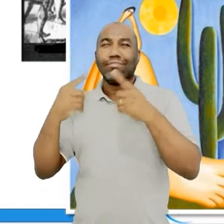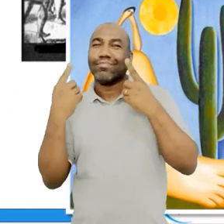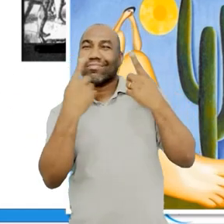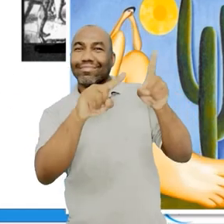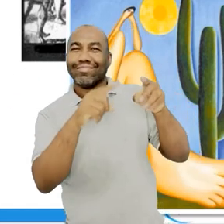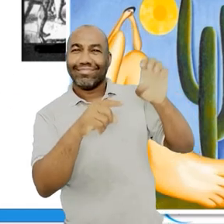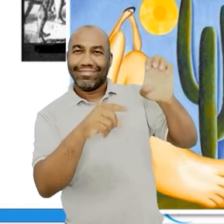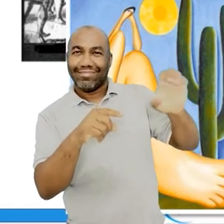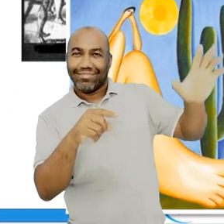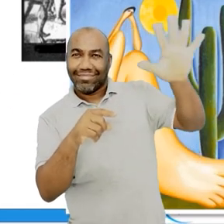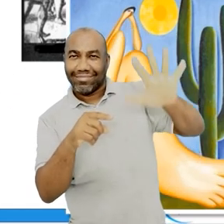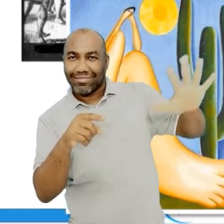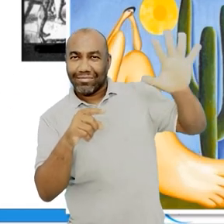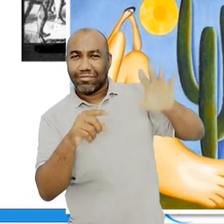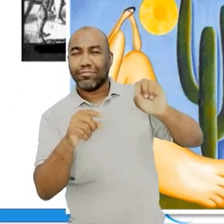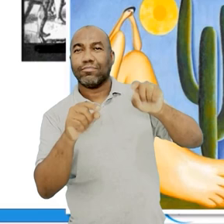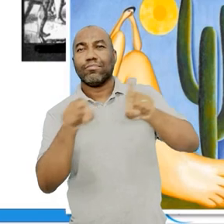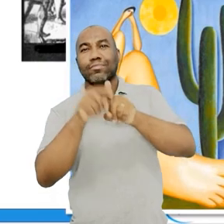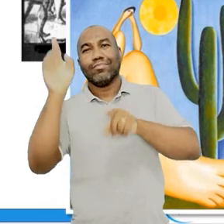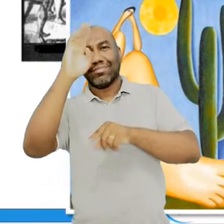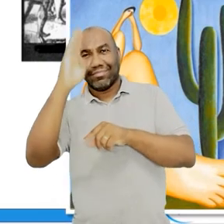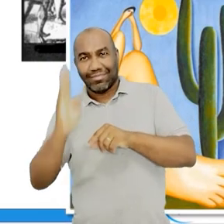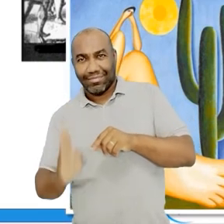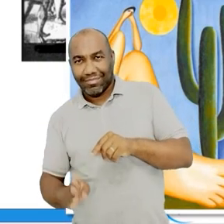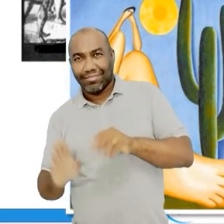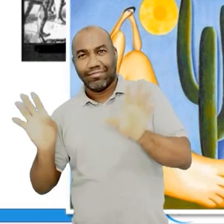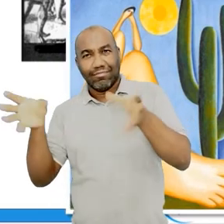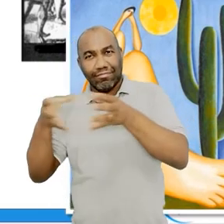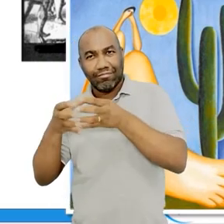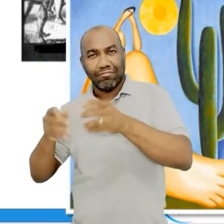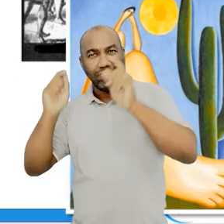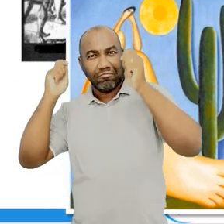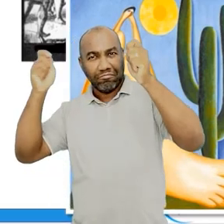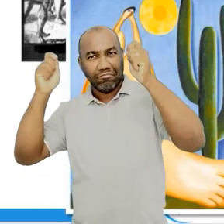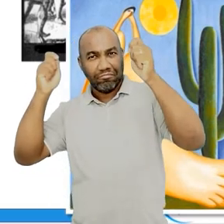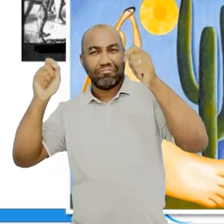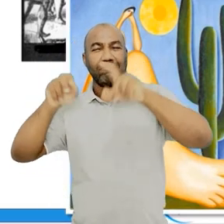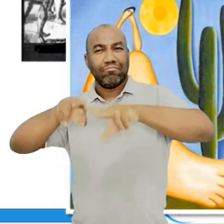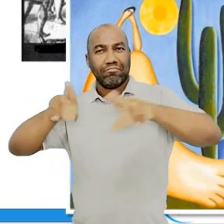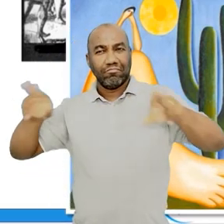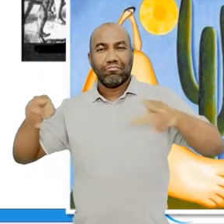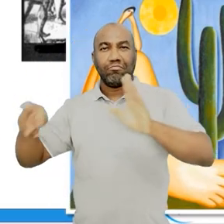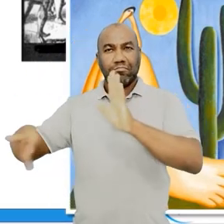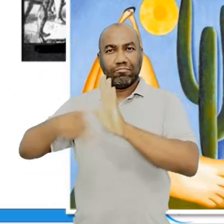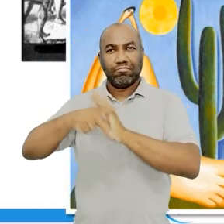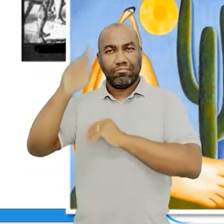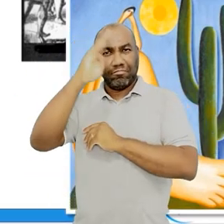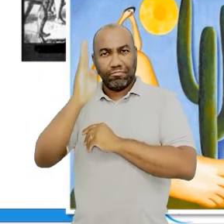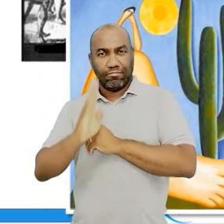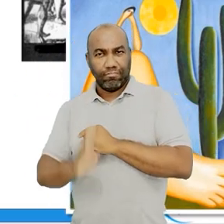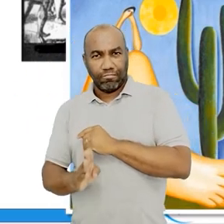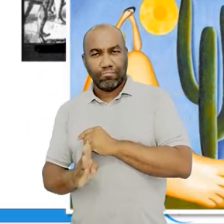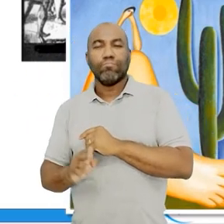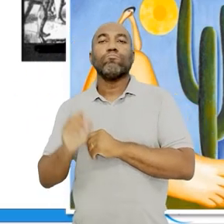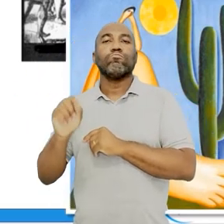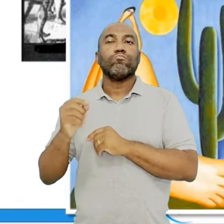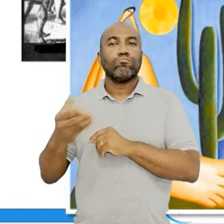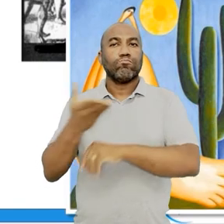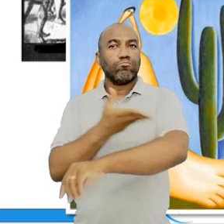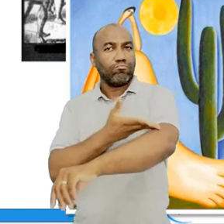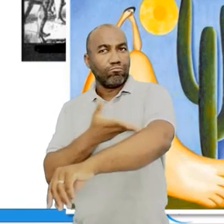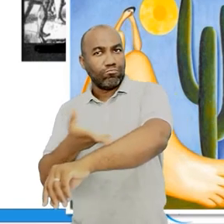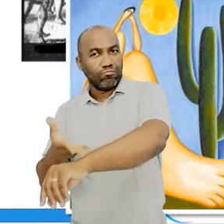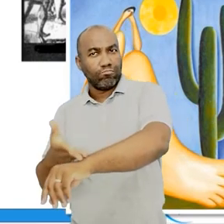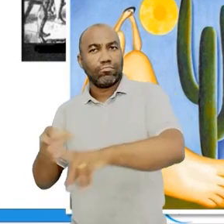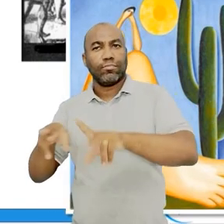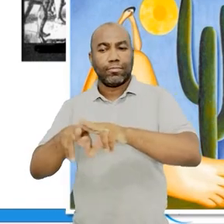engrandecer a cultura brasileira, nacionalista, primitiva, que é nossa, certo? E agora a gente